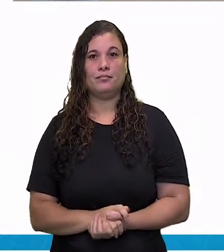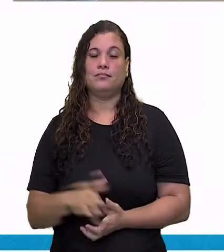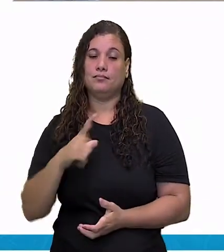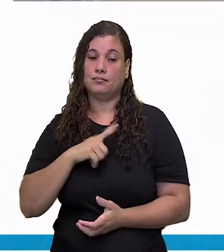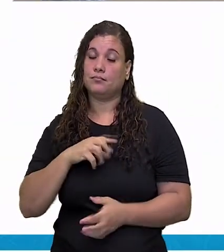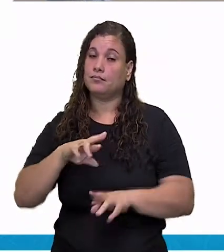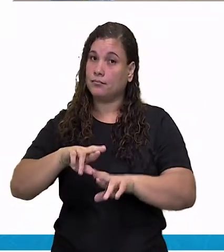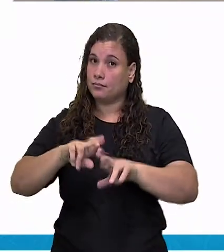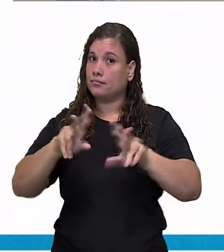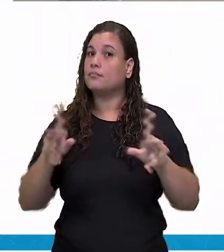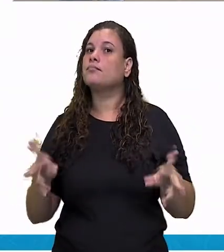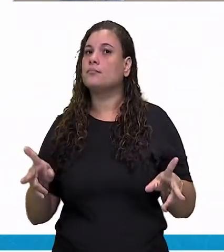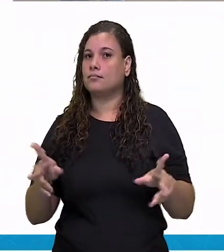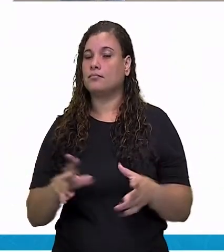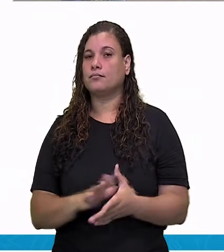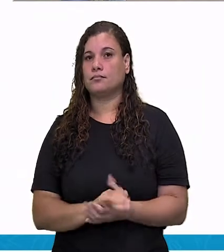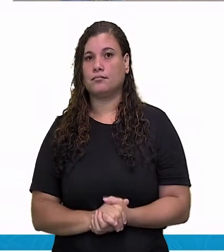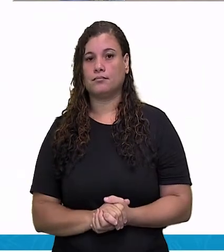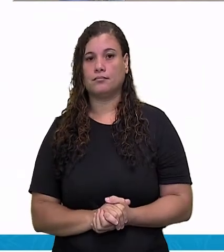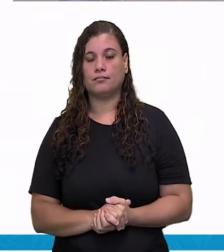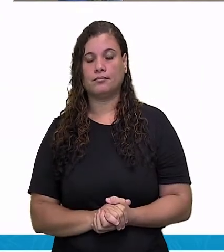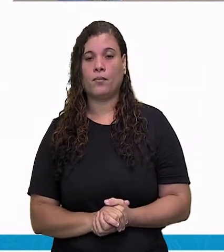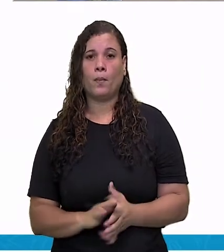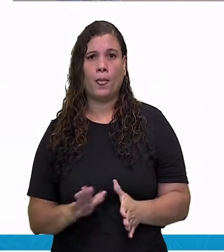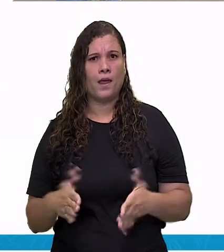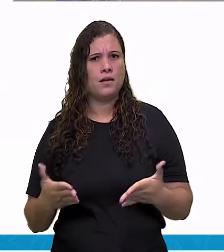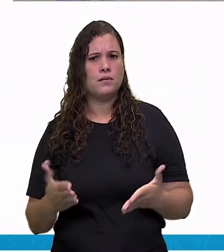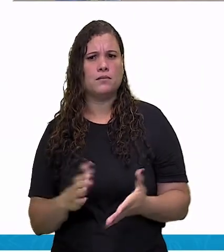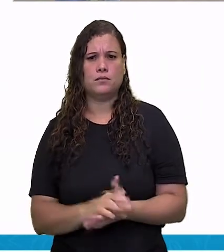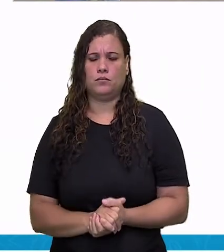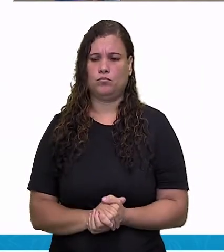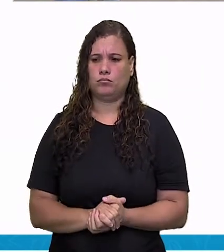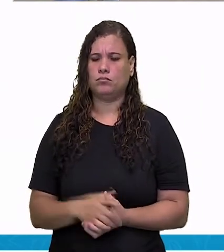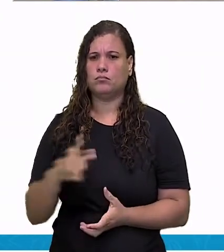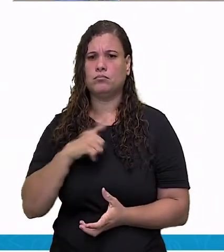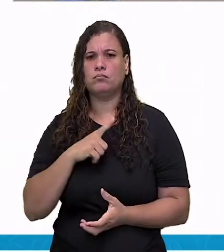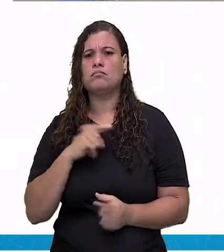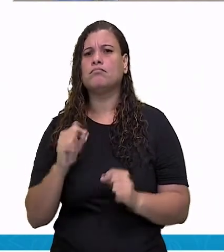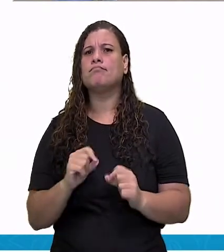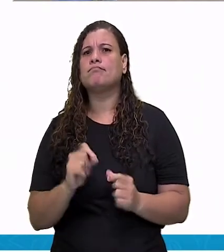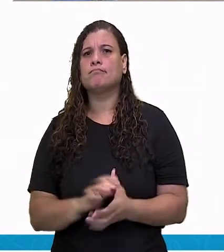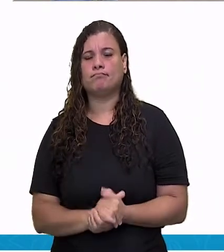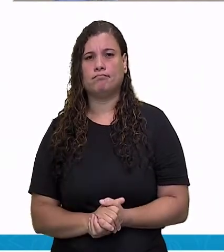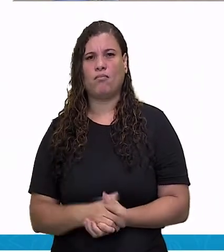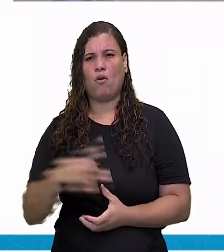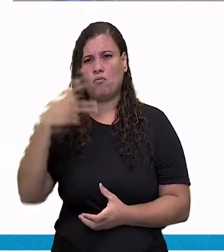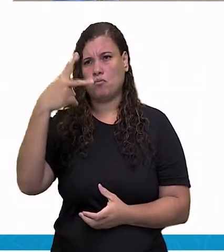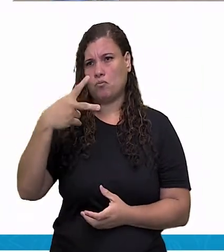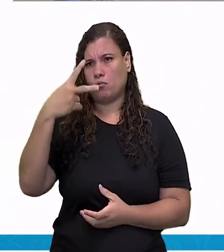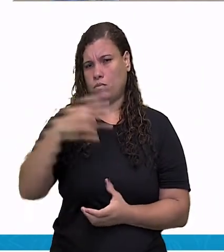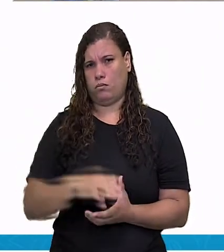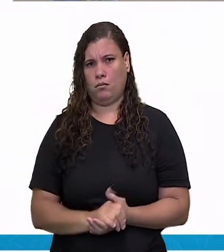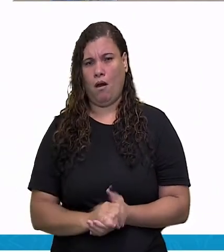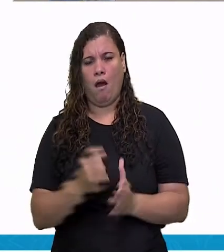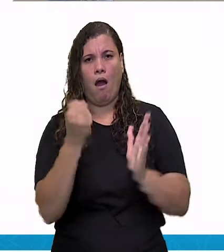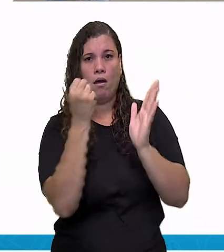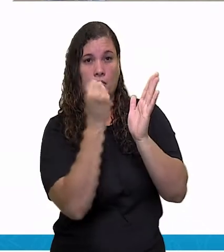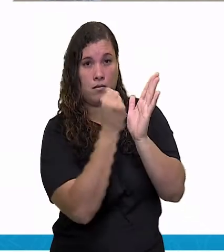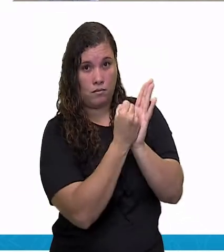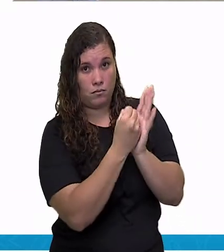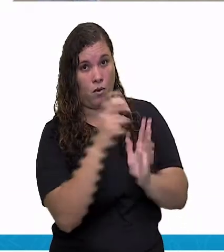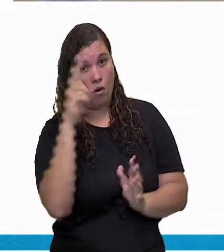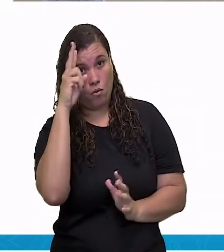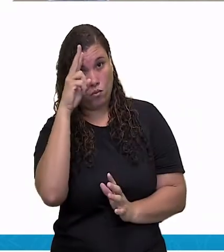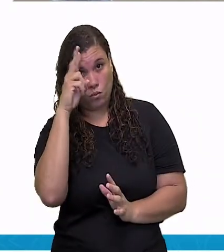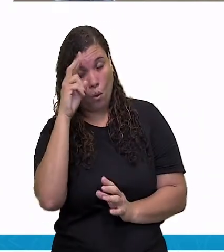E aí está. As pessoas falam patrimônio histórico ou patrimônio histórico cultural e o patrimônio